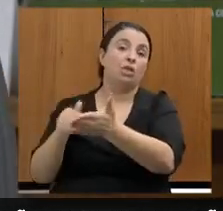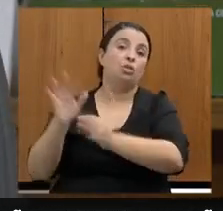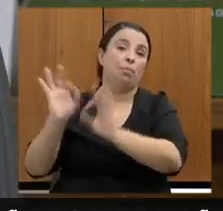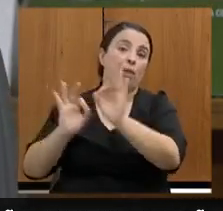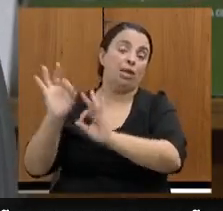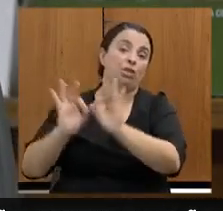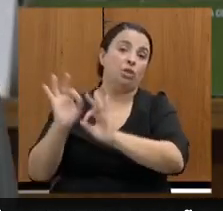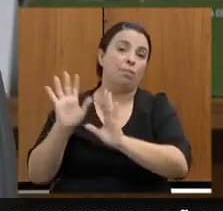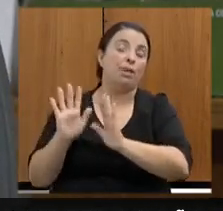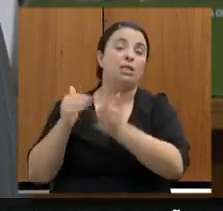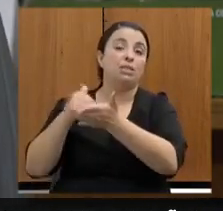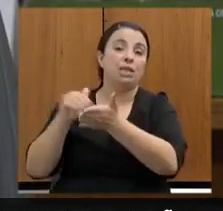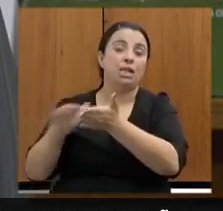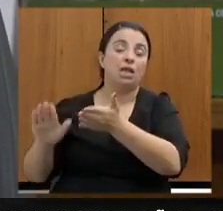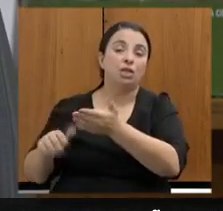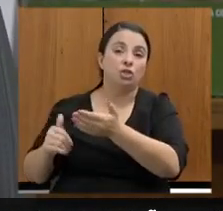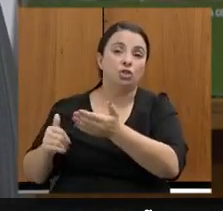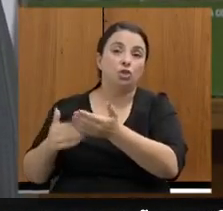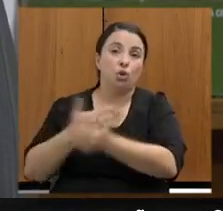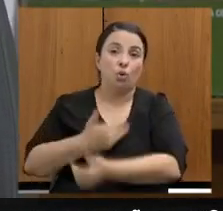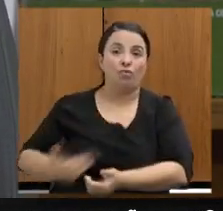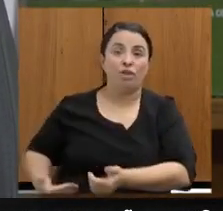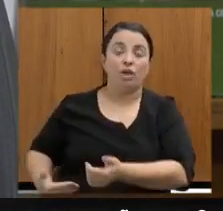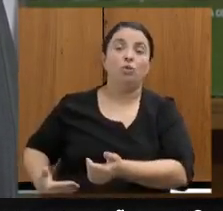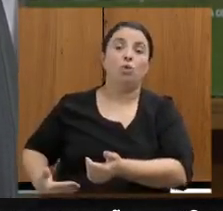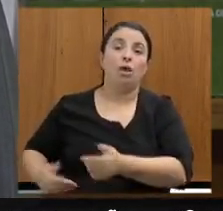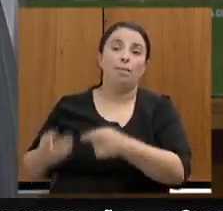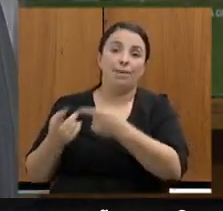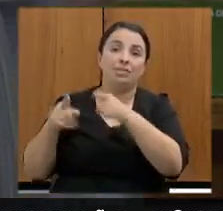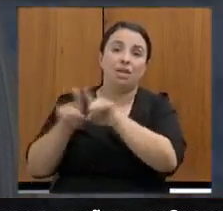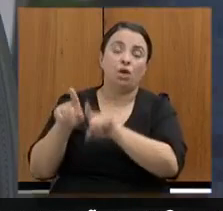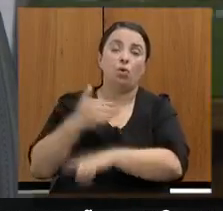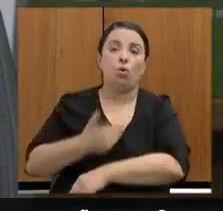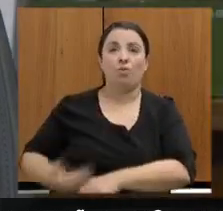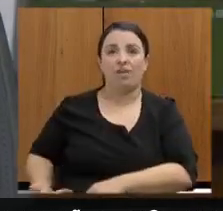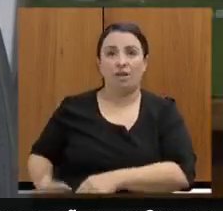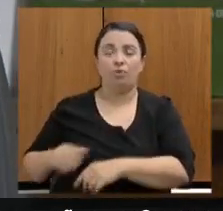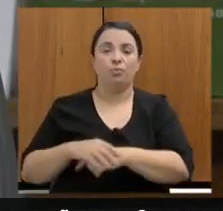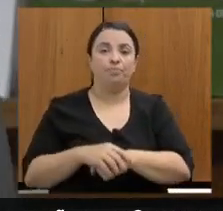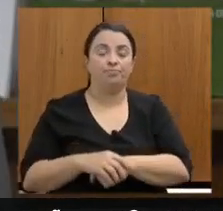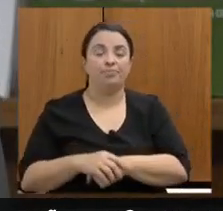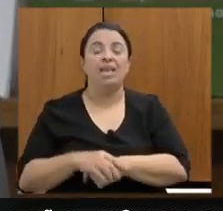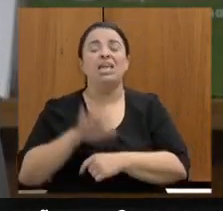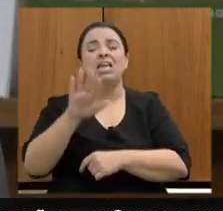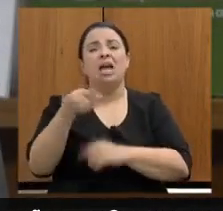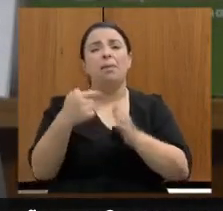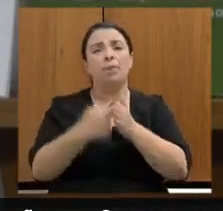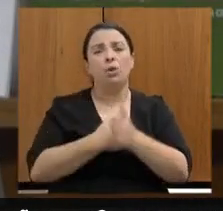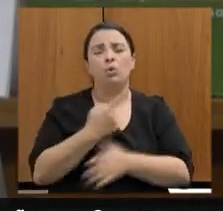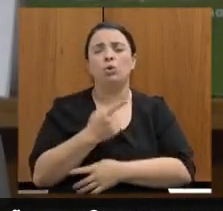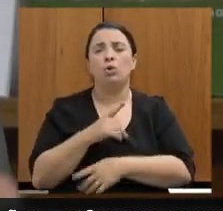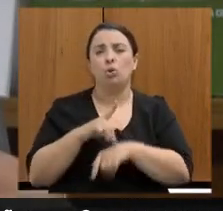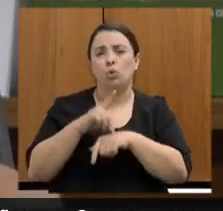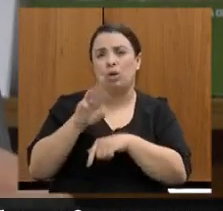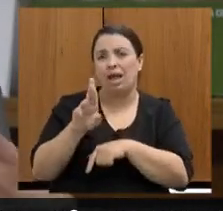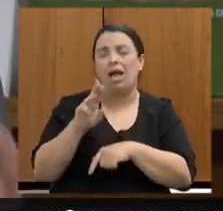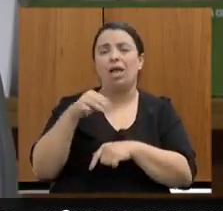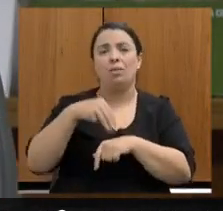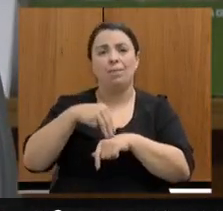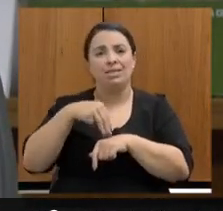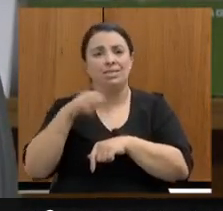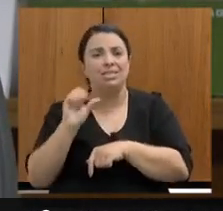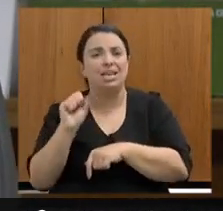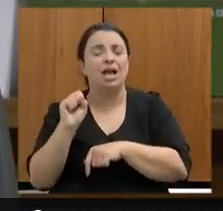Governo junto ao governador. Certo? Em relação ao doutorado e ao mestrado, esse é um projeto de lei que foi